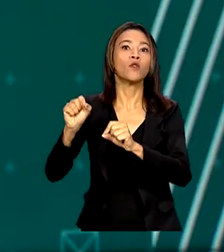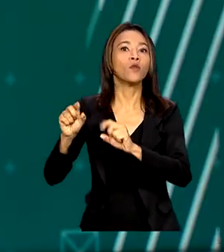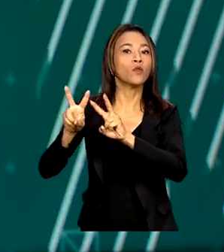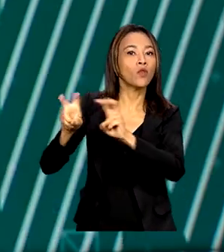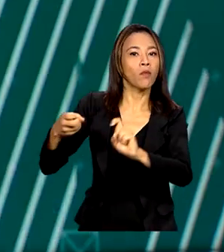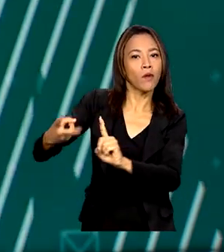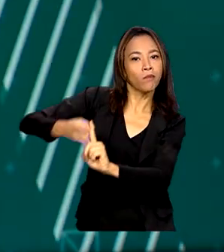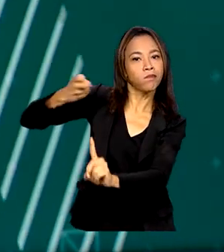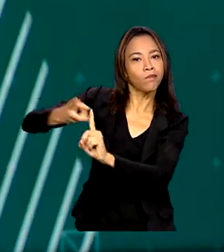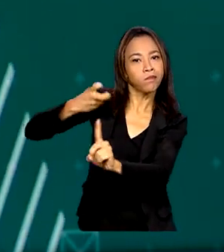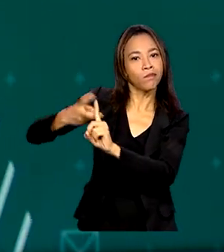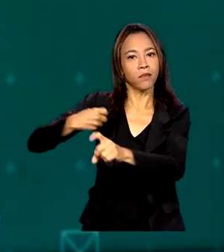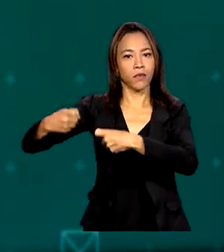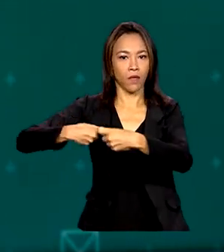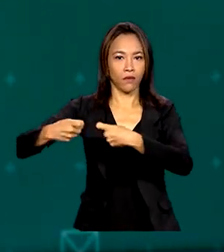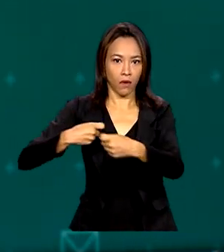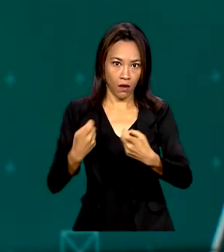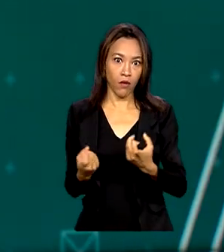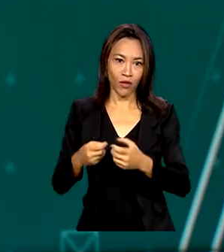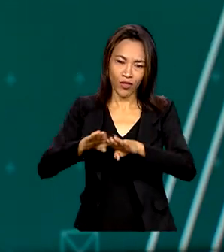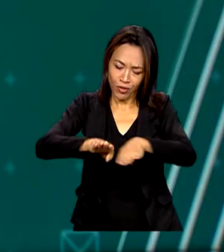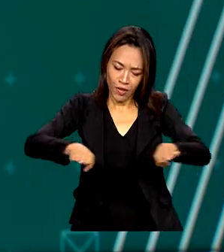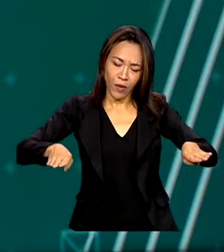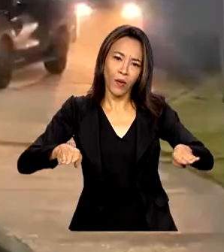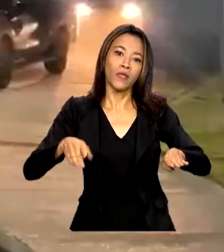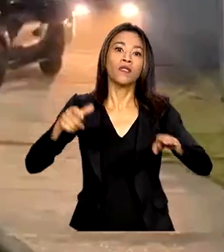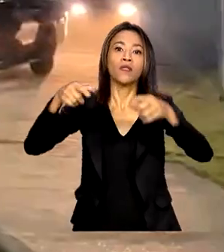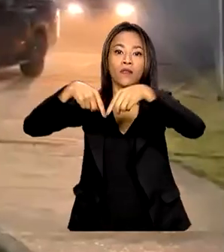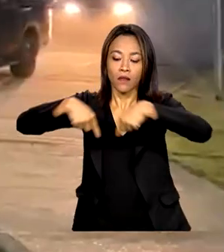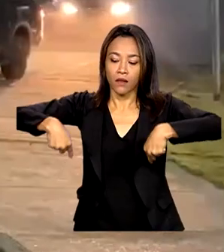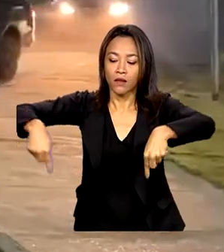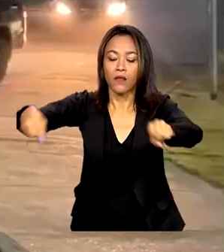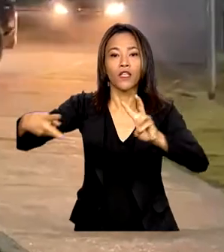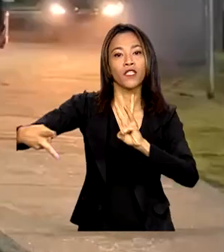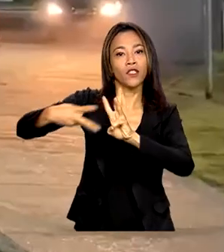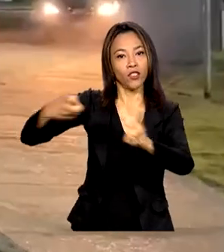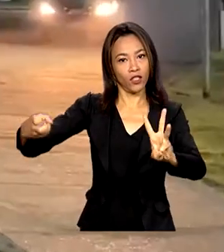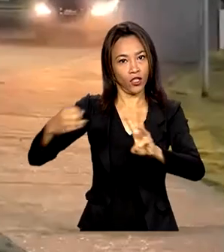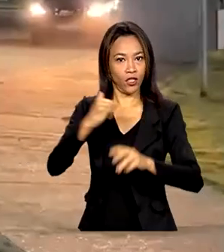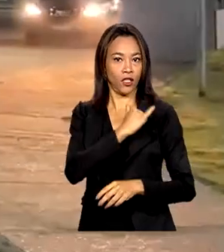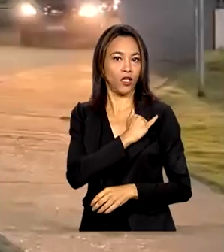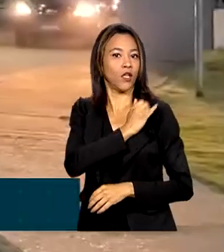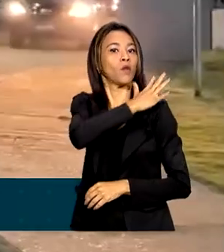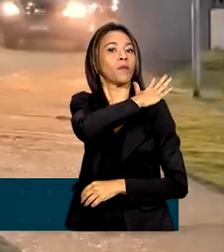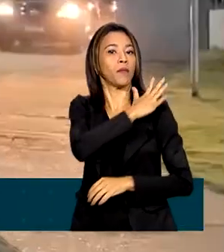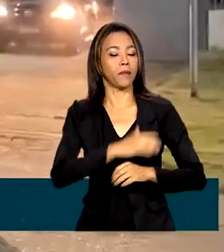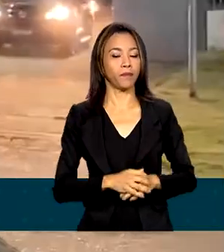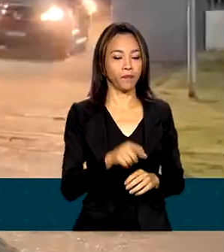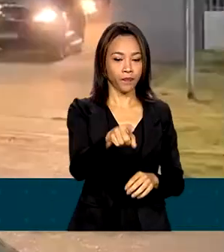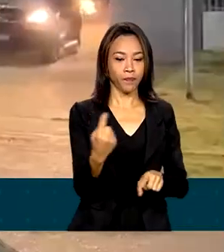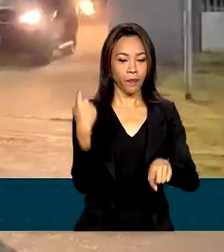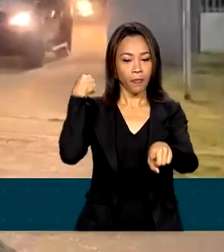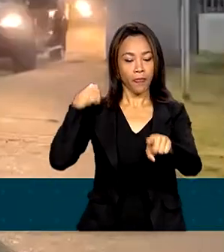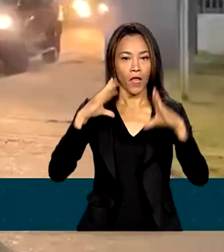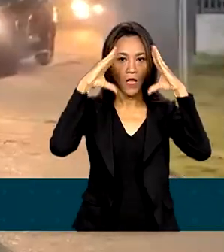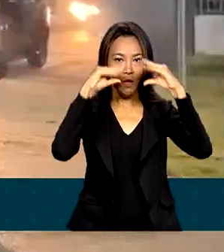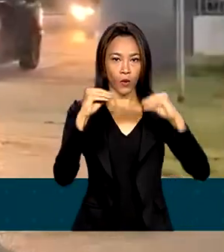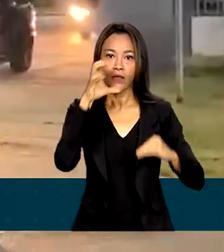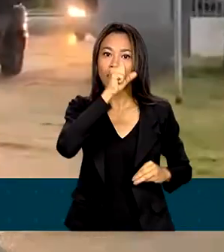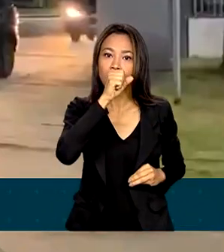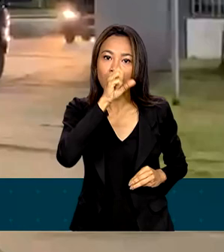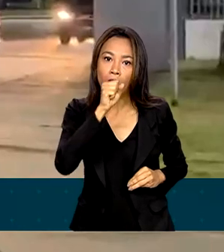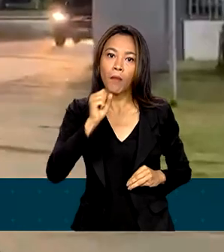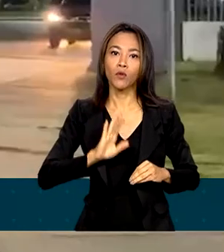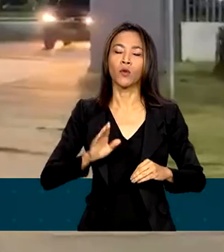menores em garimpos na terra indígena Yanomami. Na noite de sábado, a Polícia Federal, em Roraima, começou a